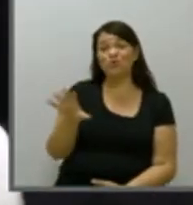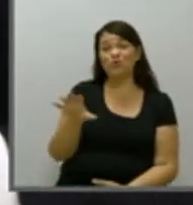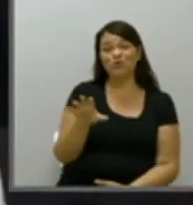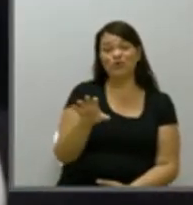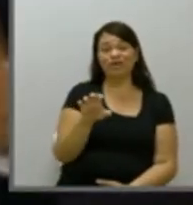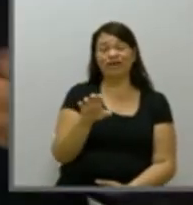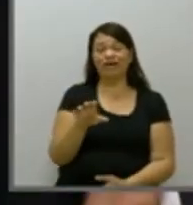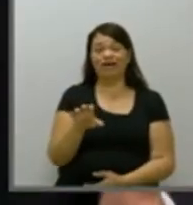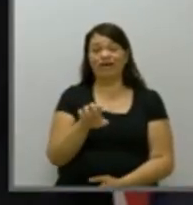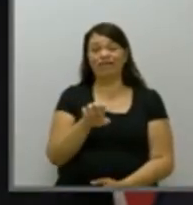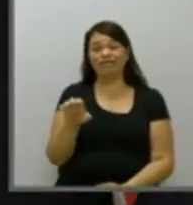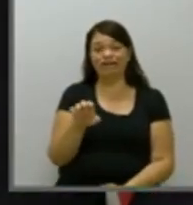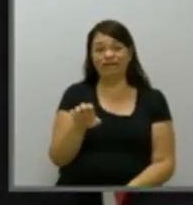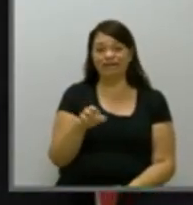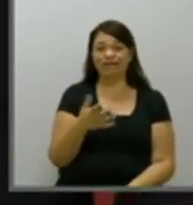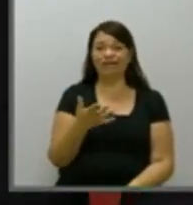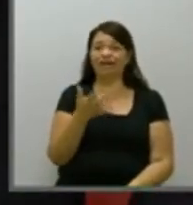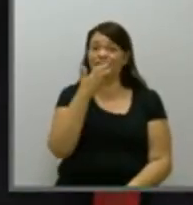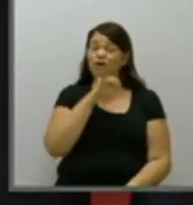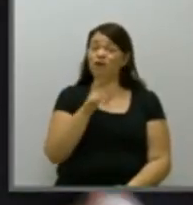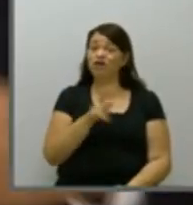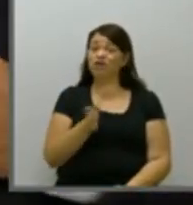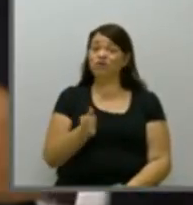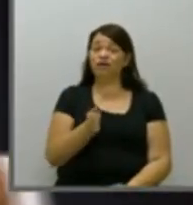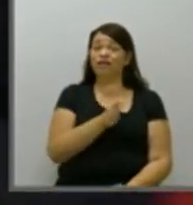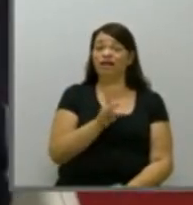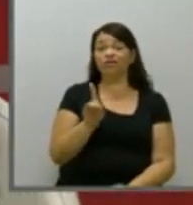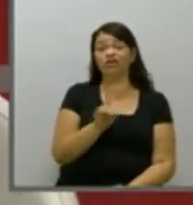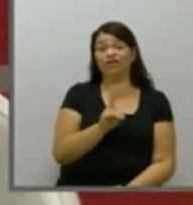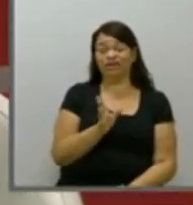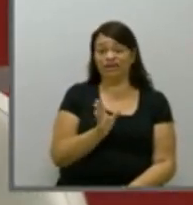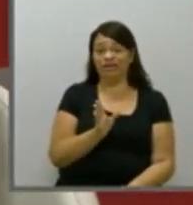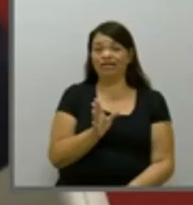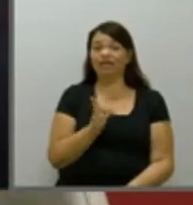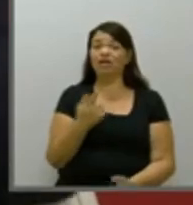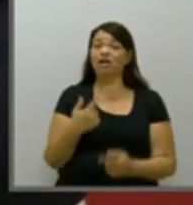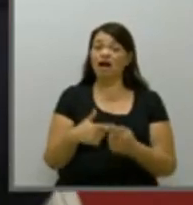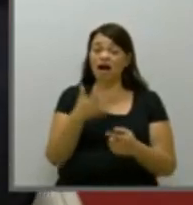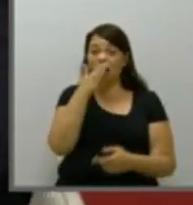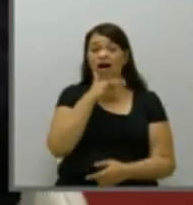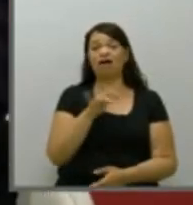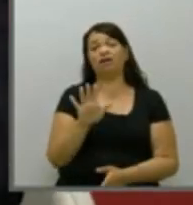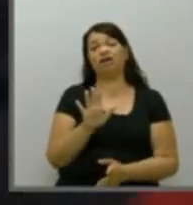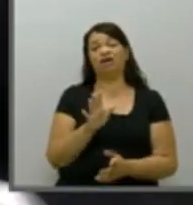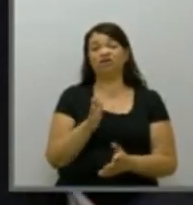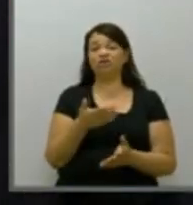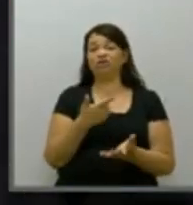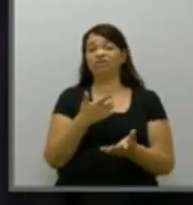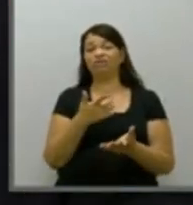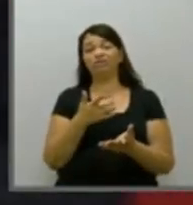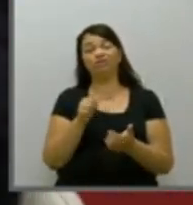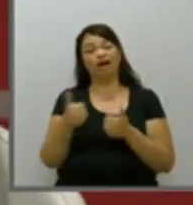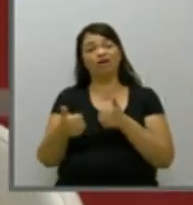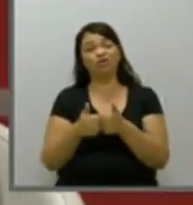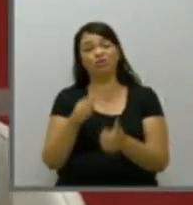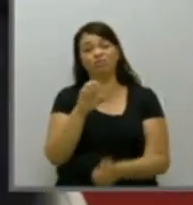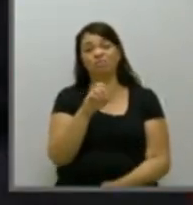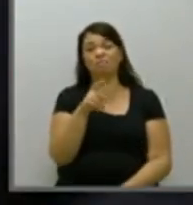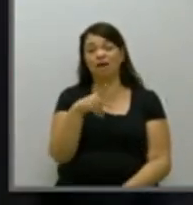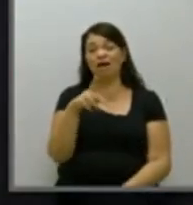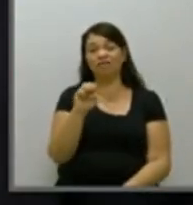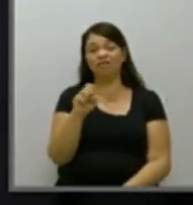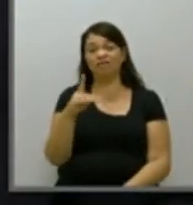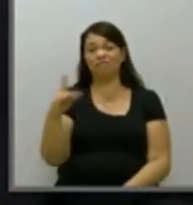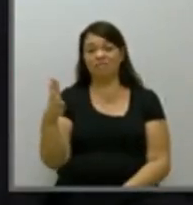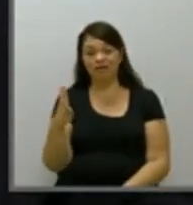acho que você centrou, caiu para a direita com esse teu discurso, você está jogando água no moinho do PSDB, do PMDB, porque é isso que você está fazendo